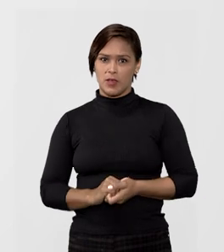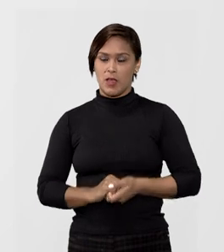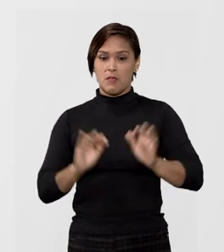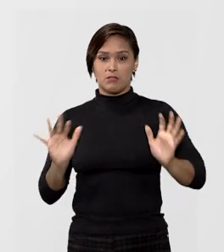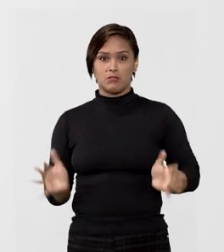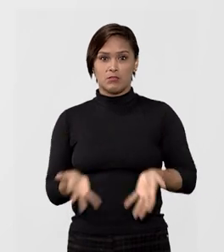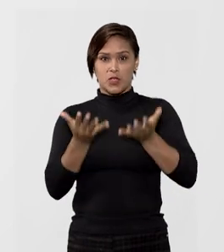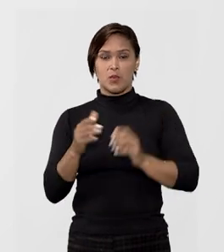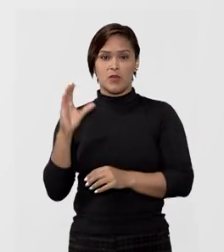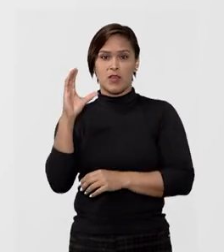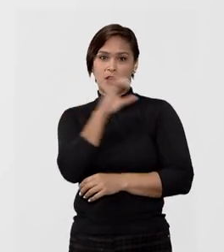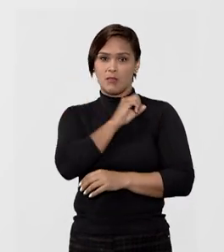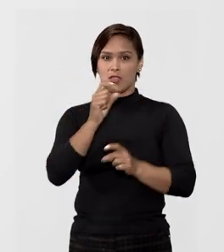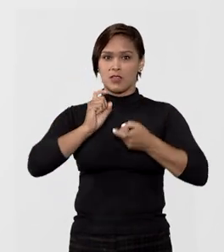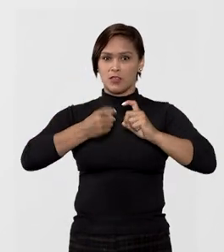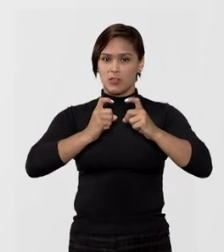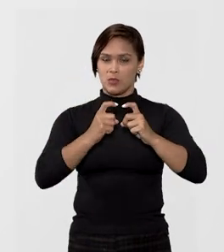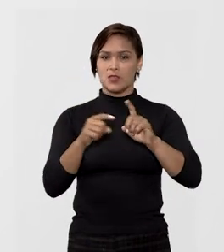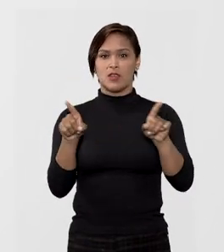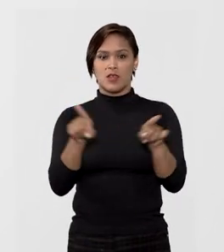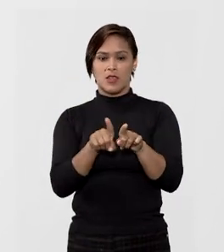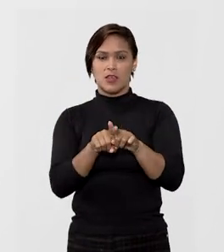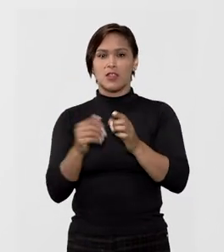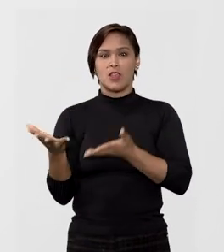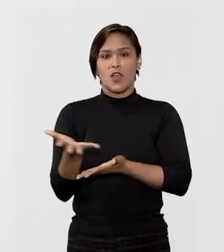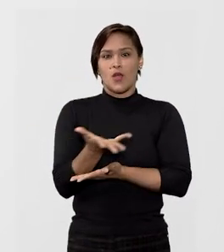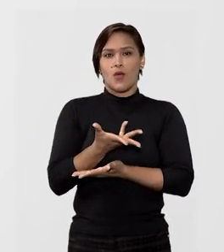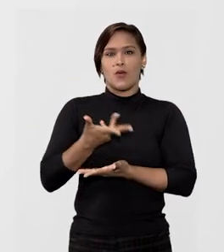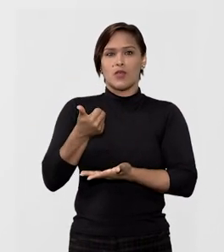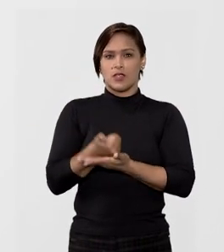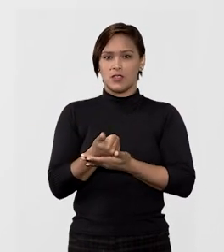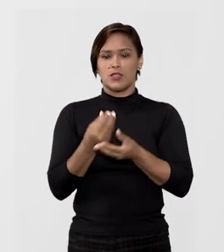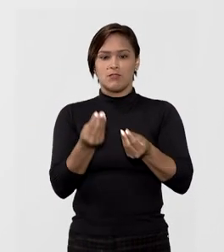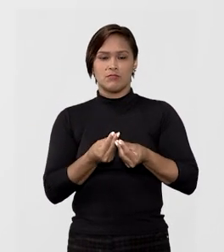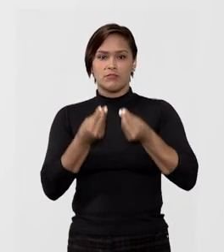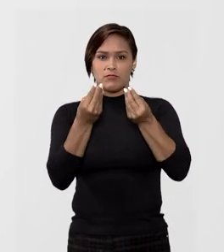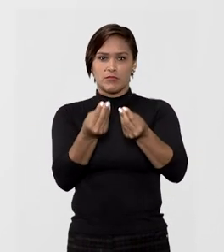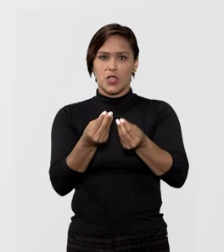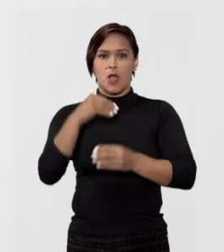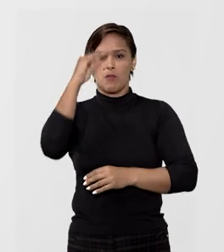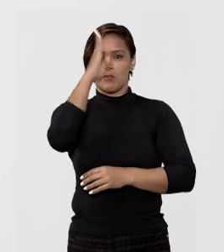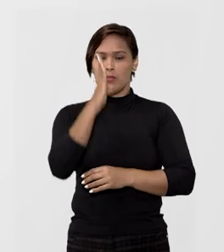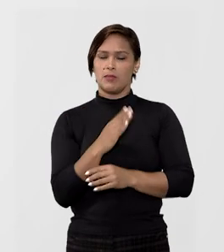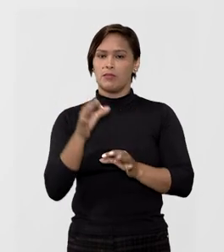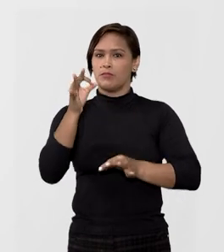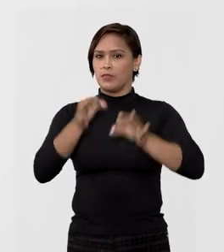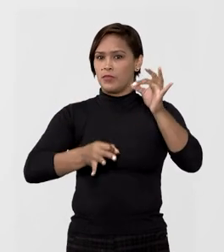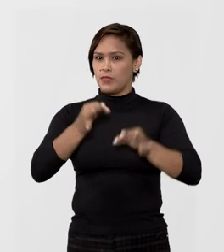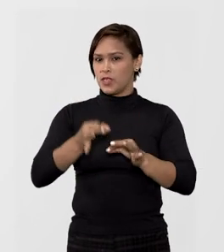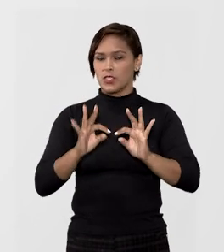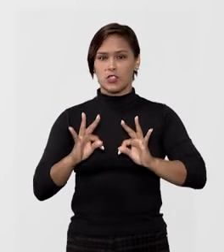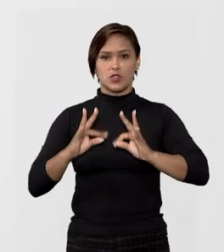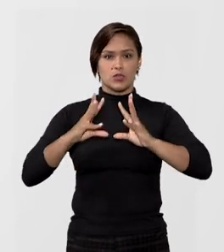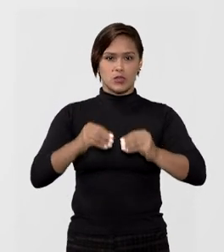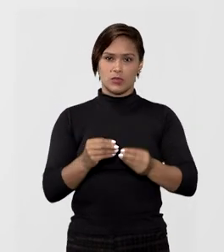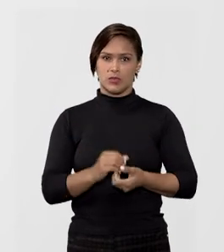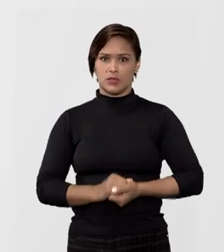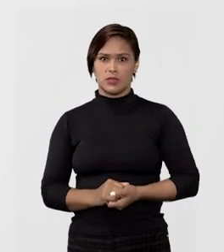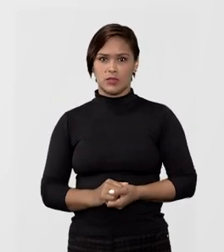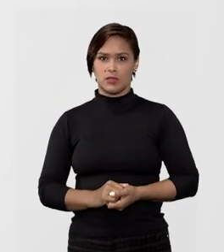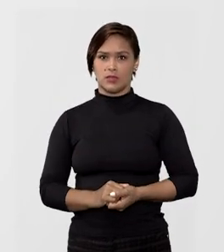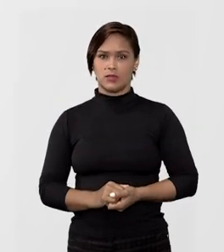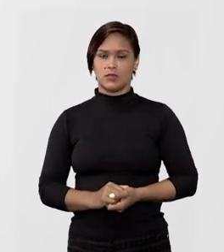promovendo eficiência administrativa e qualidade na prestação jurisdicional oferecida aos brasileiros.